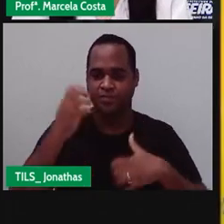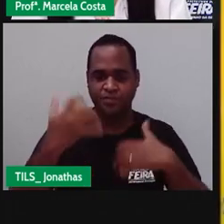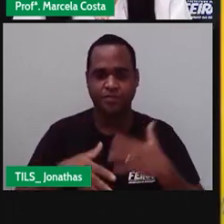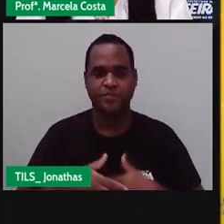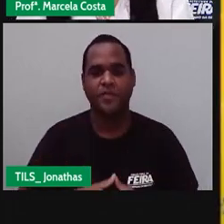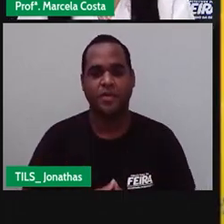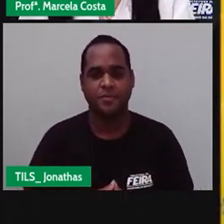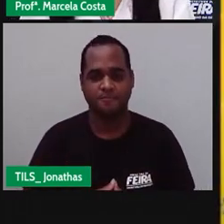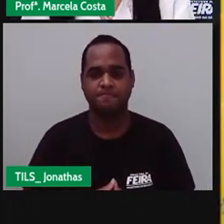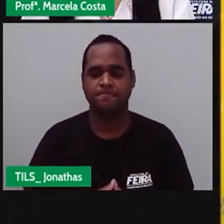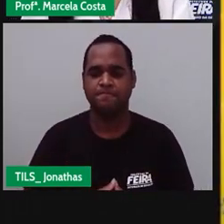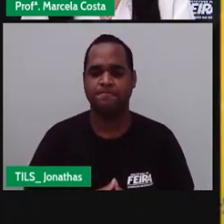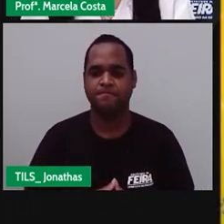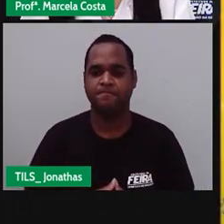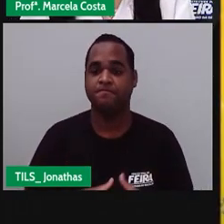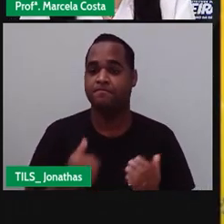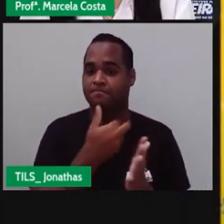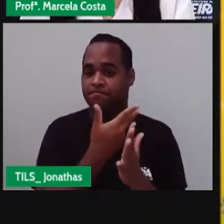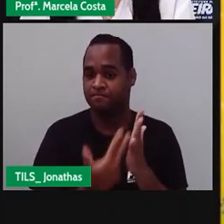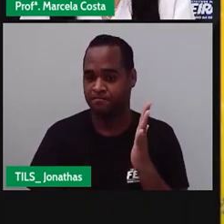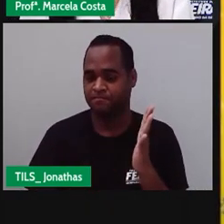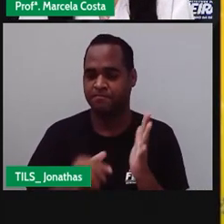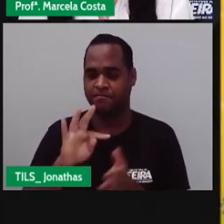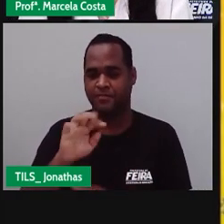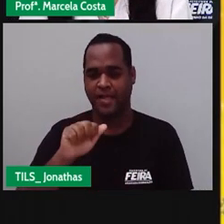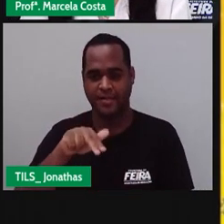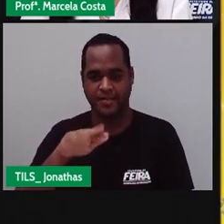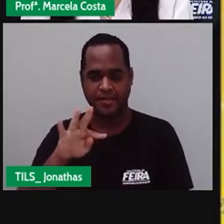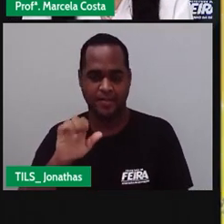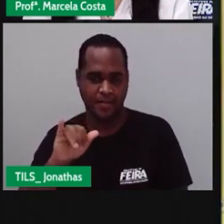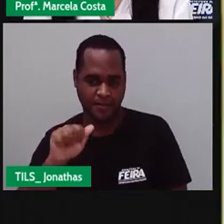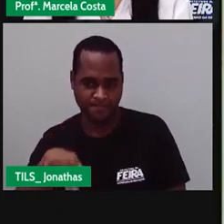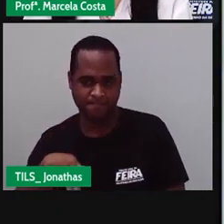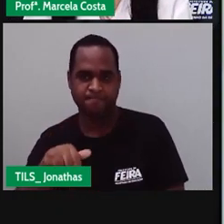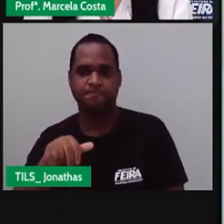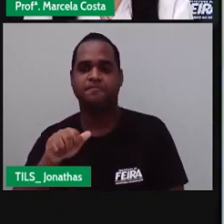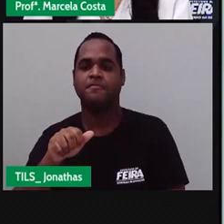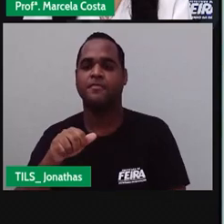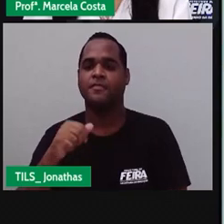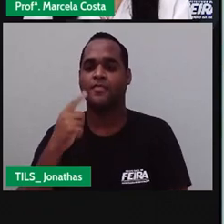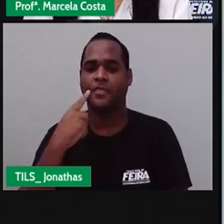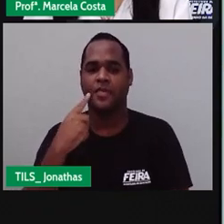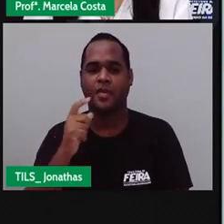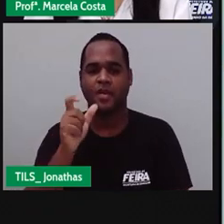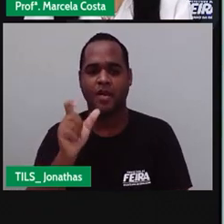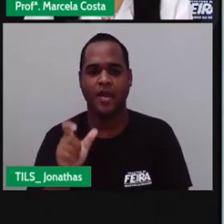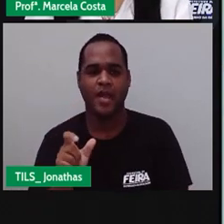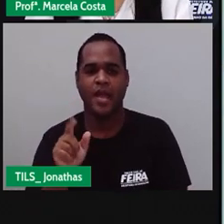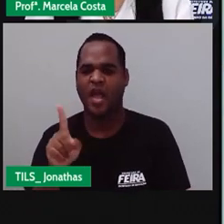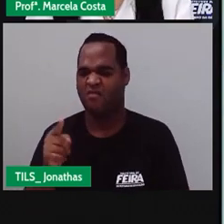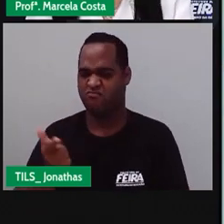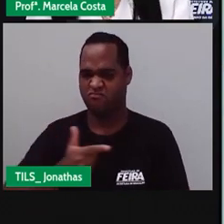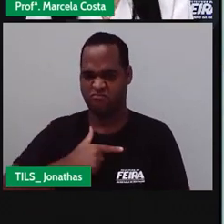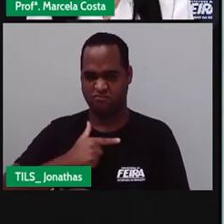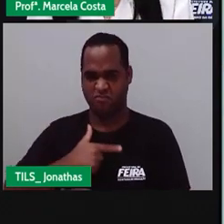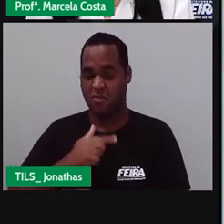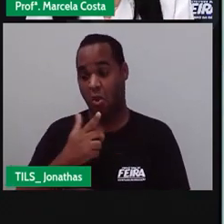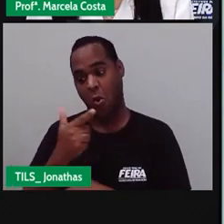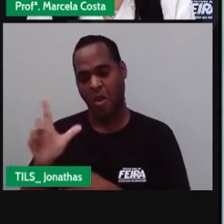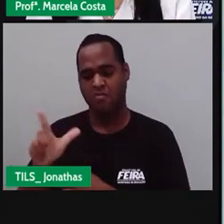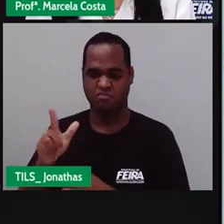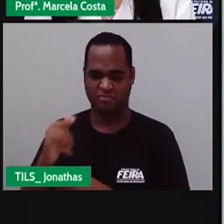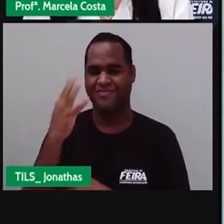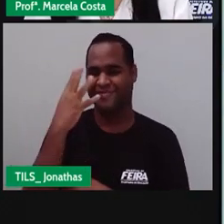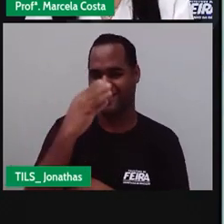Diversidade Patiana Belin Um é feioso Outro é bonito